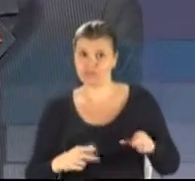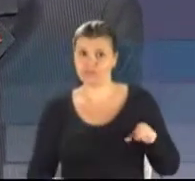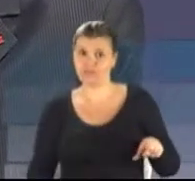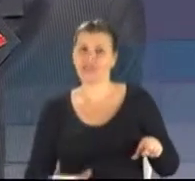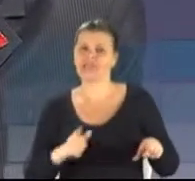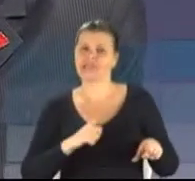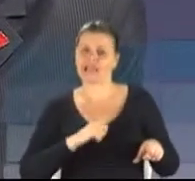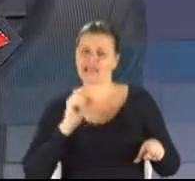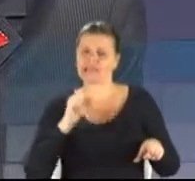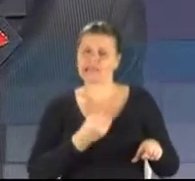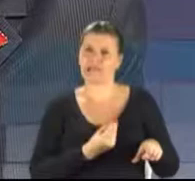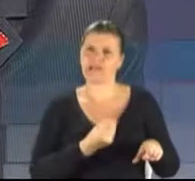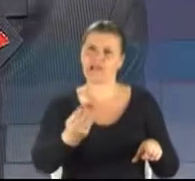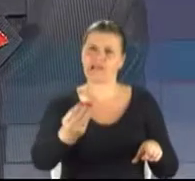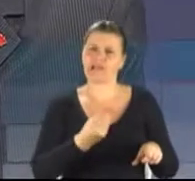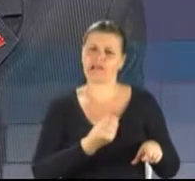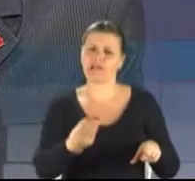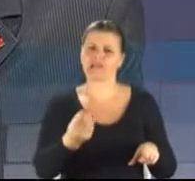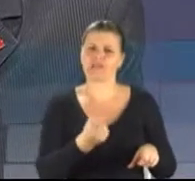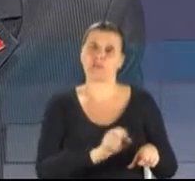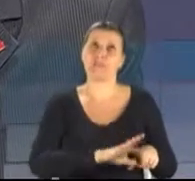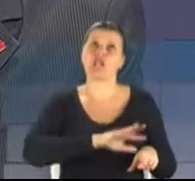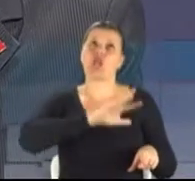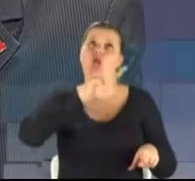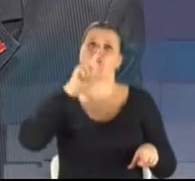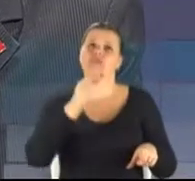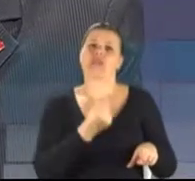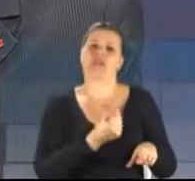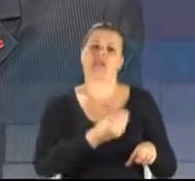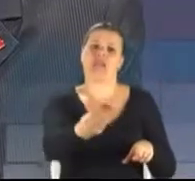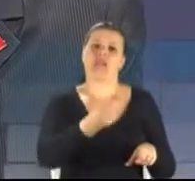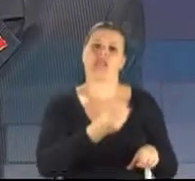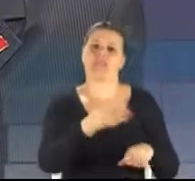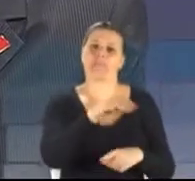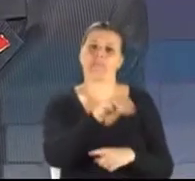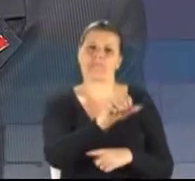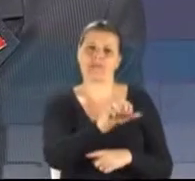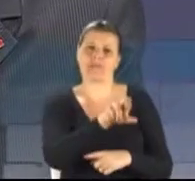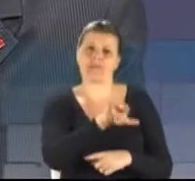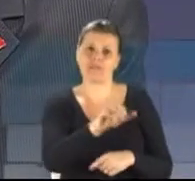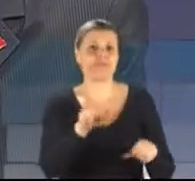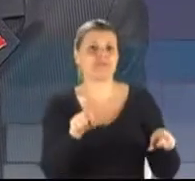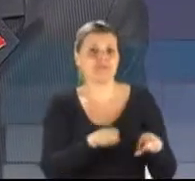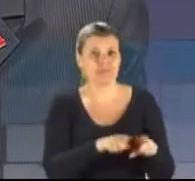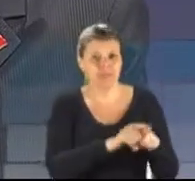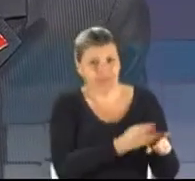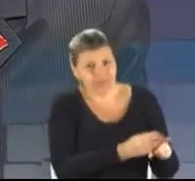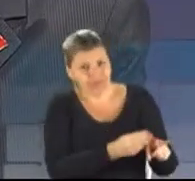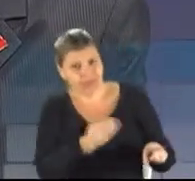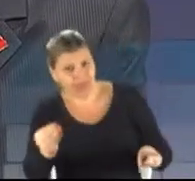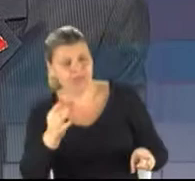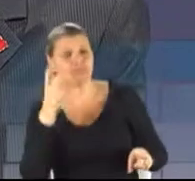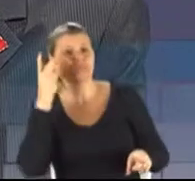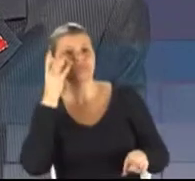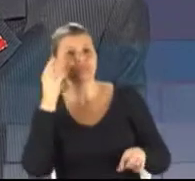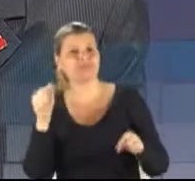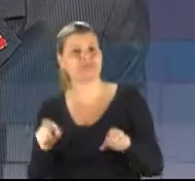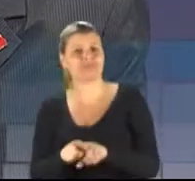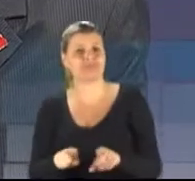dinheiro, milhões e milhões de reais para a dona Marina. Mas também estão dando para a sua candidata, presidente.